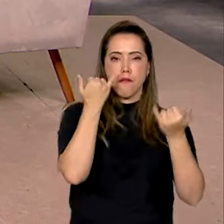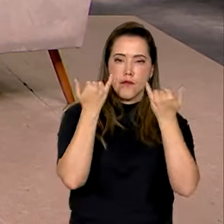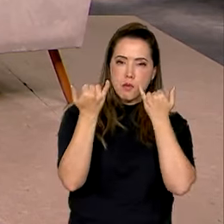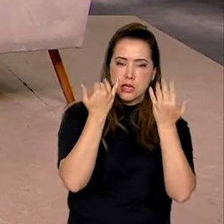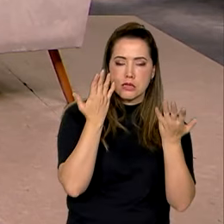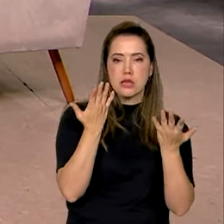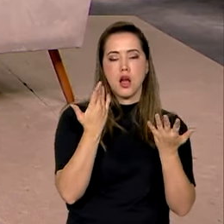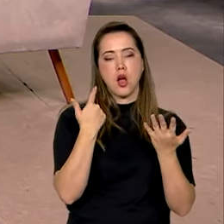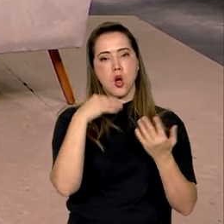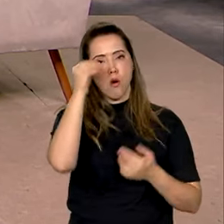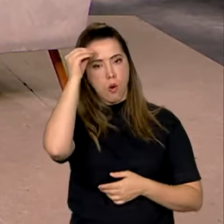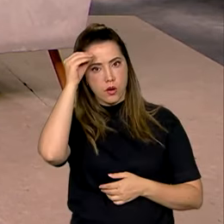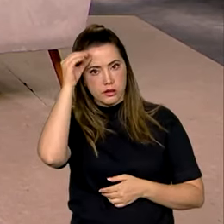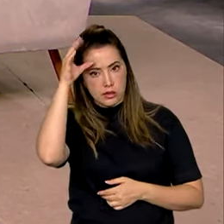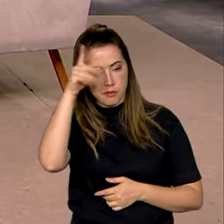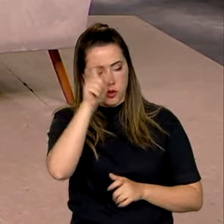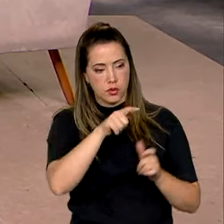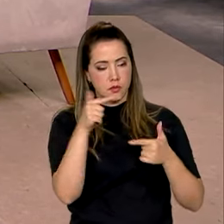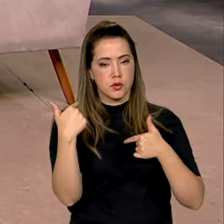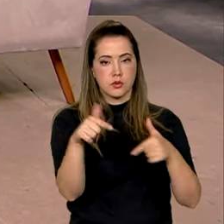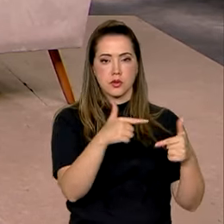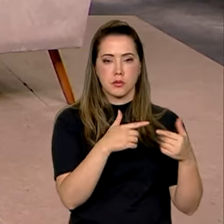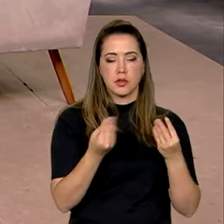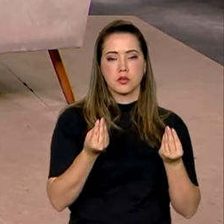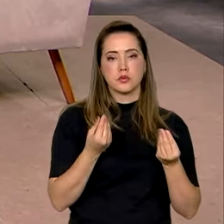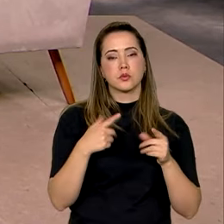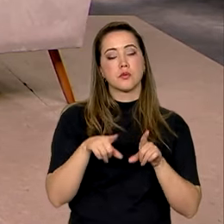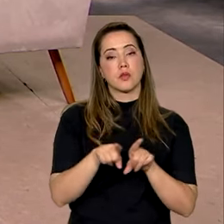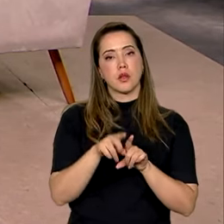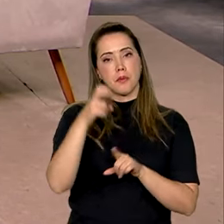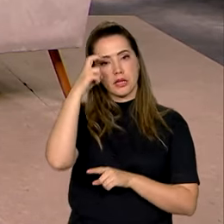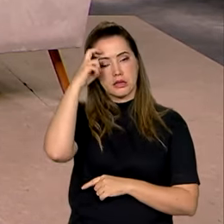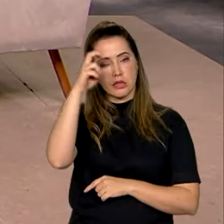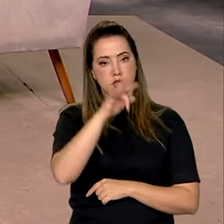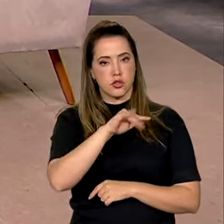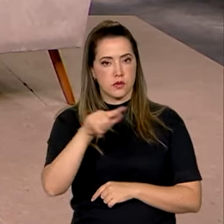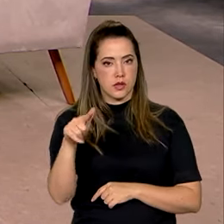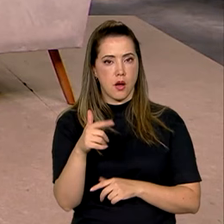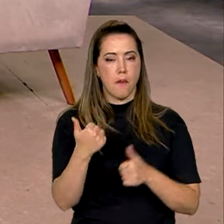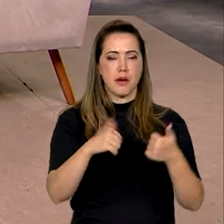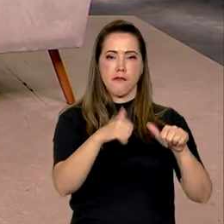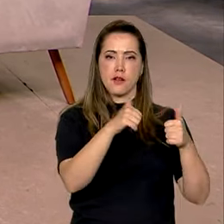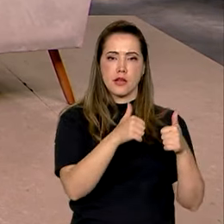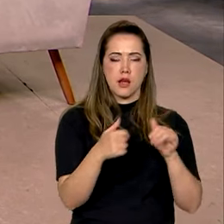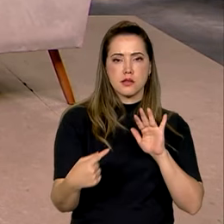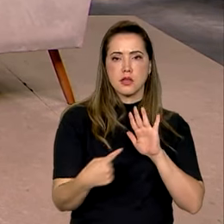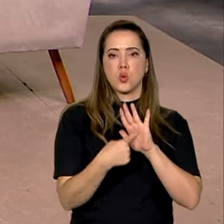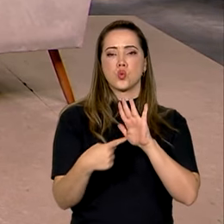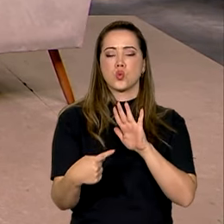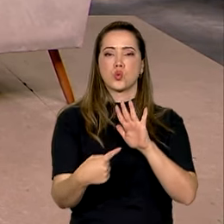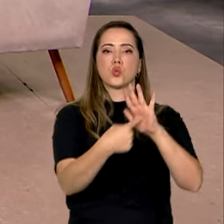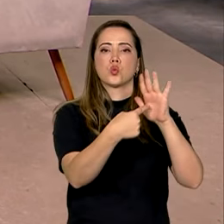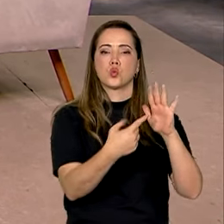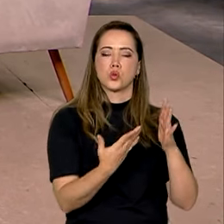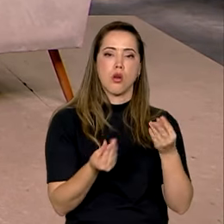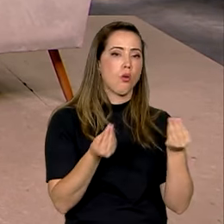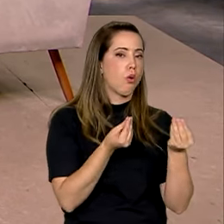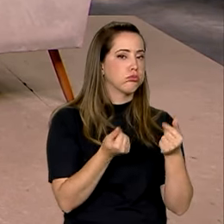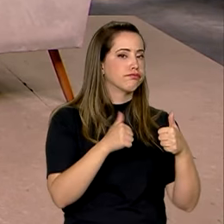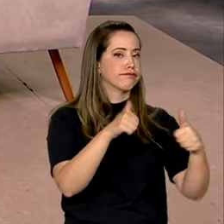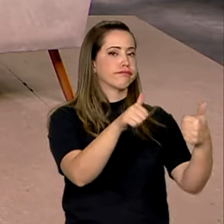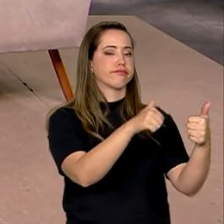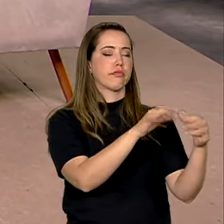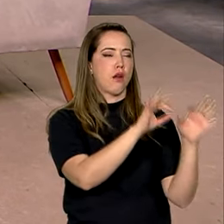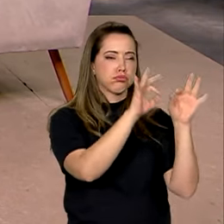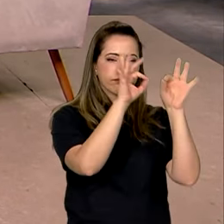auditores para combater o trabalho escravo, há um investimento em inteligência fiscal para qualificar as denúncias, para encontrar